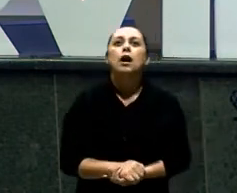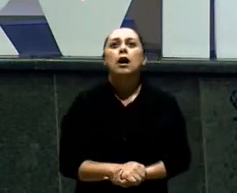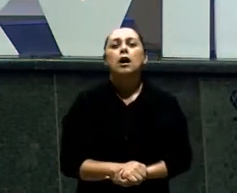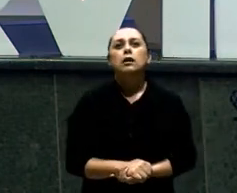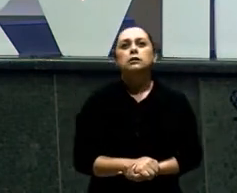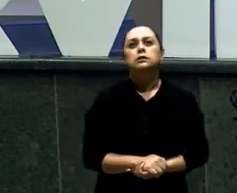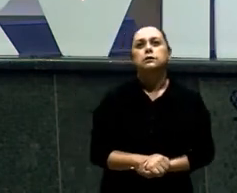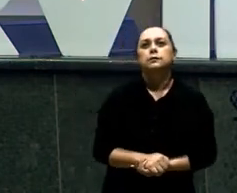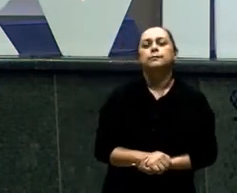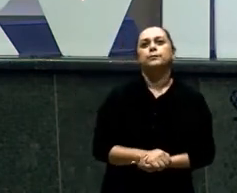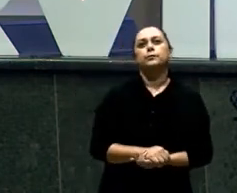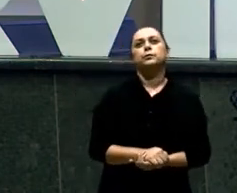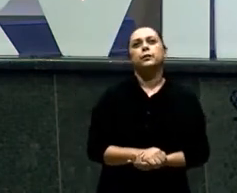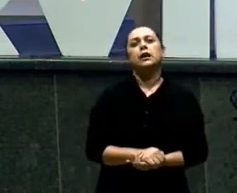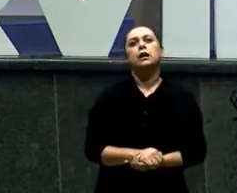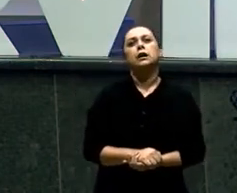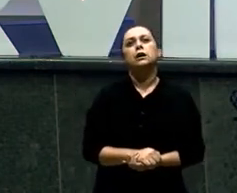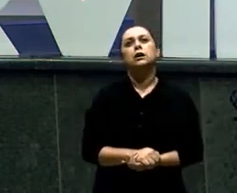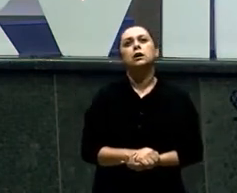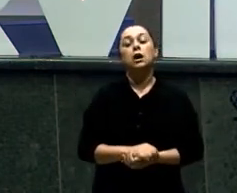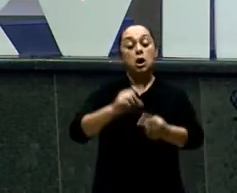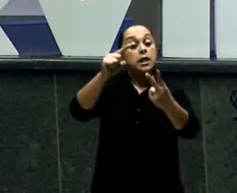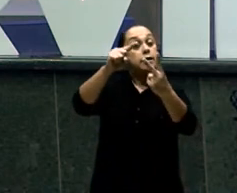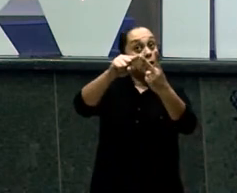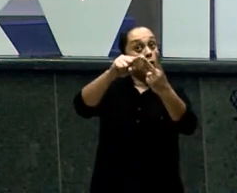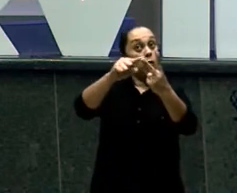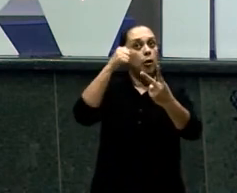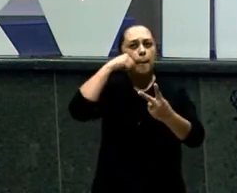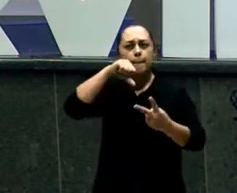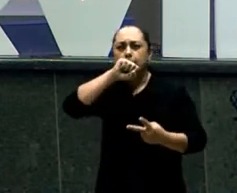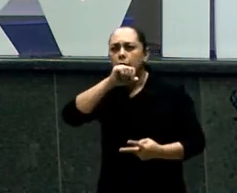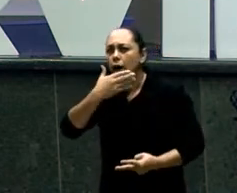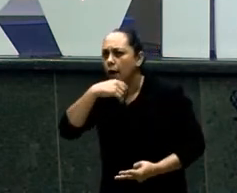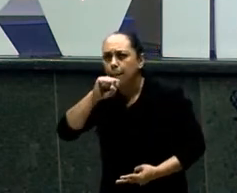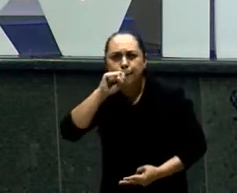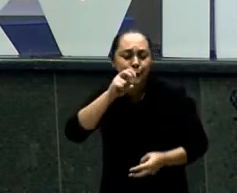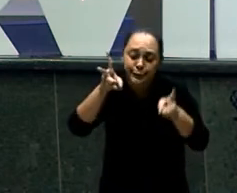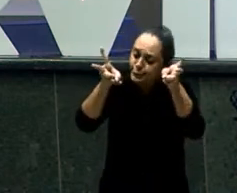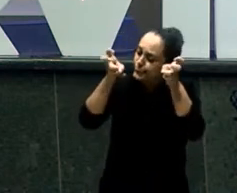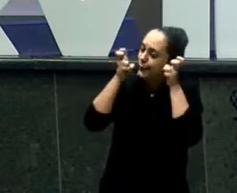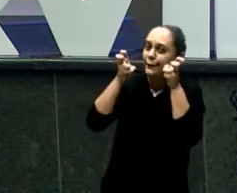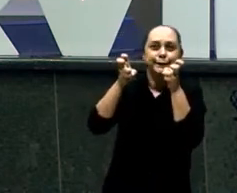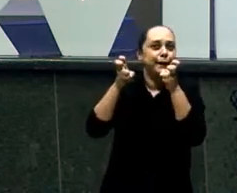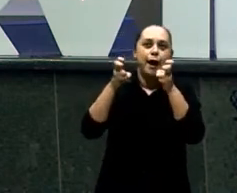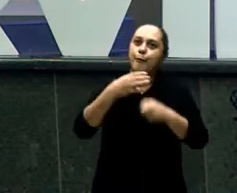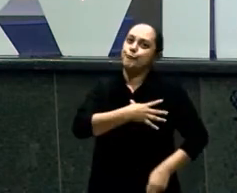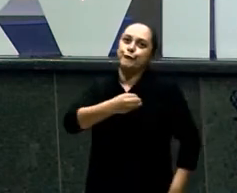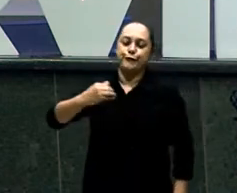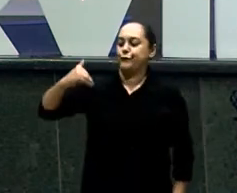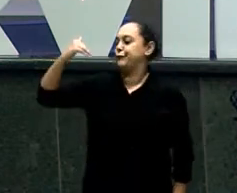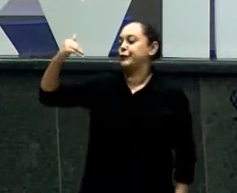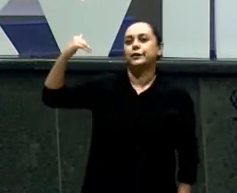transtorno Segundo Porque quando cresce O pai e a mãe Não percebem Que eles cresceram E por isso as vezes Não conseguem Valorizar na